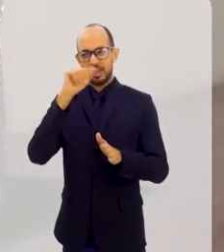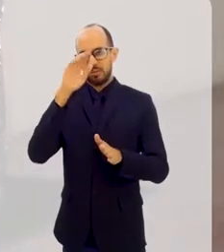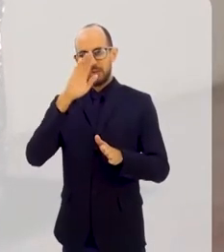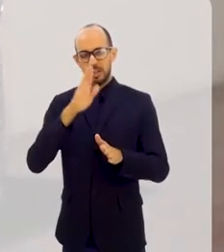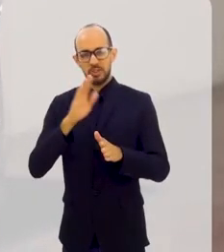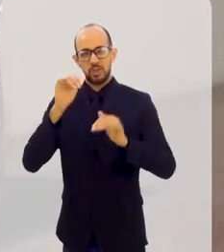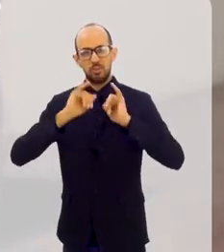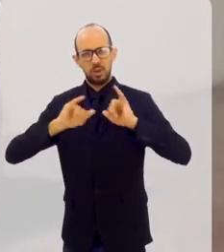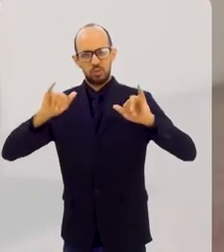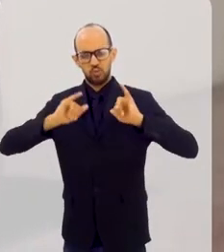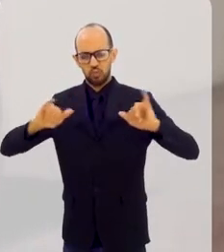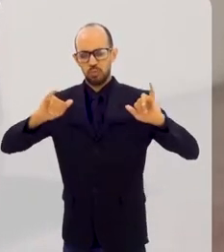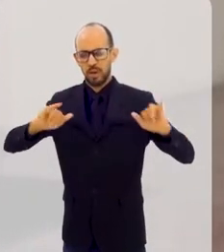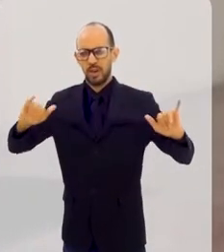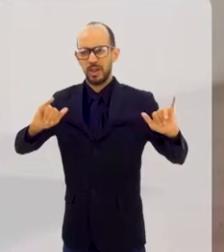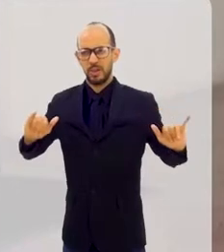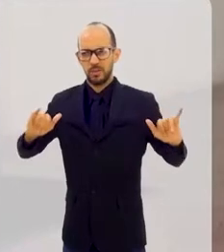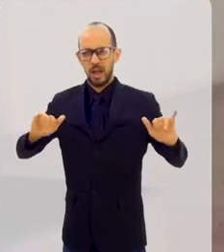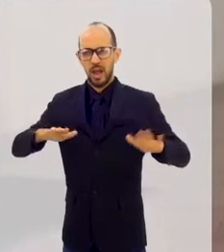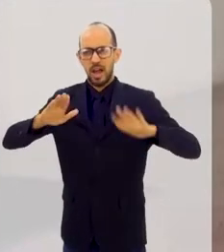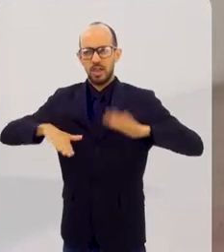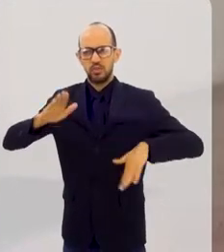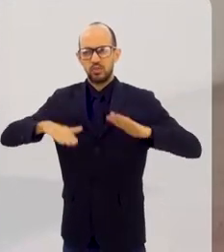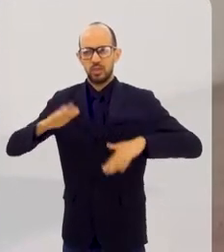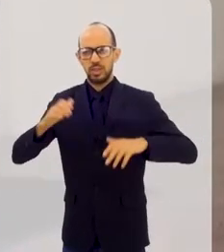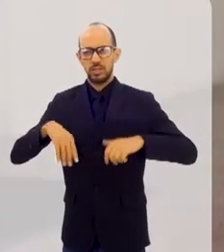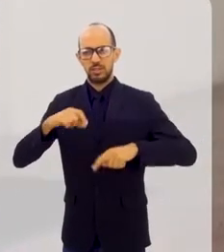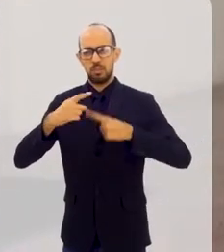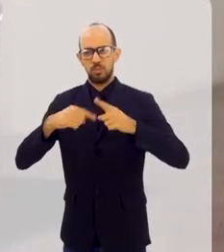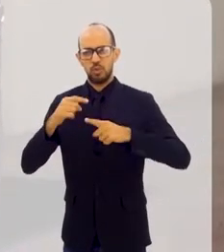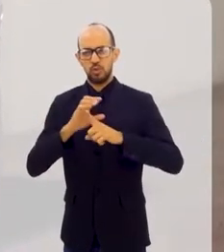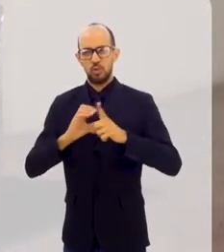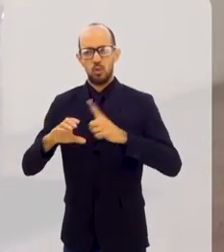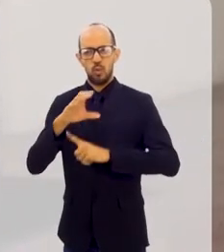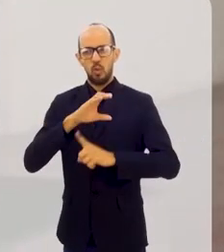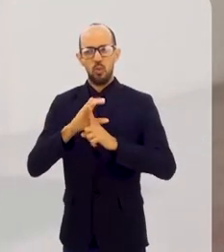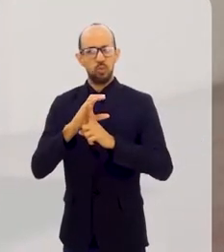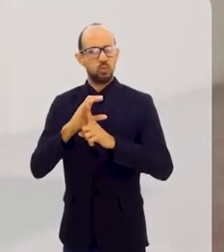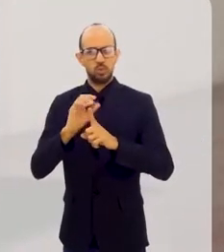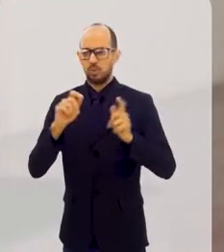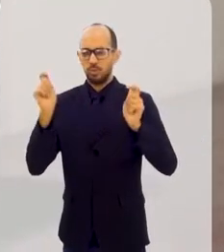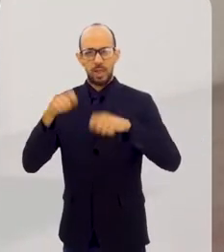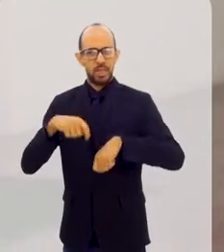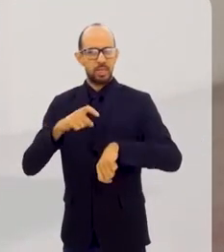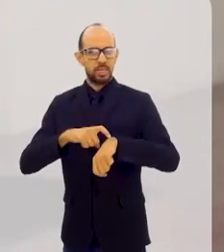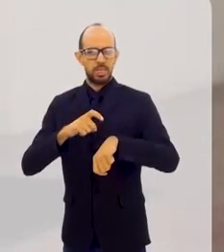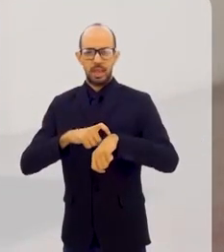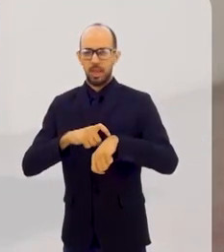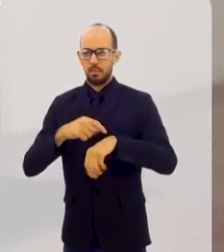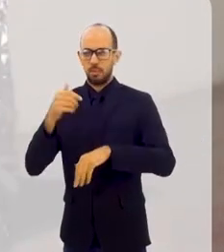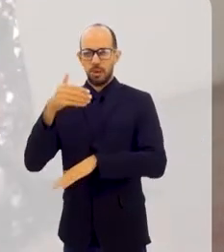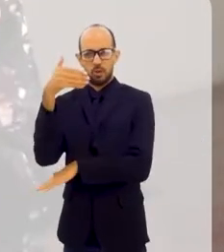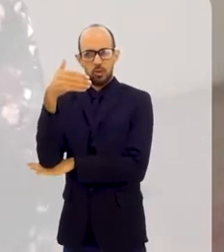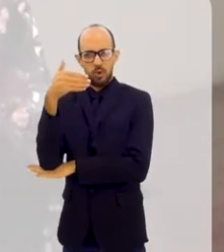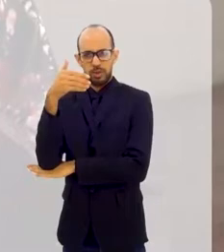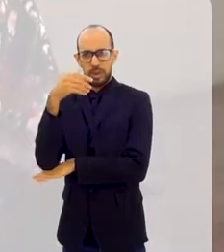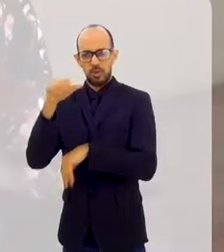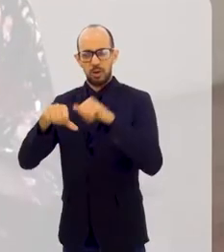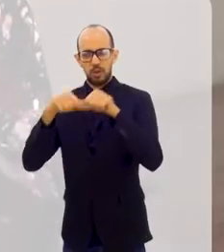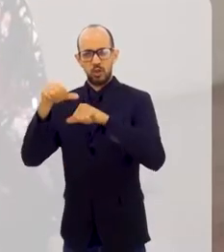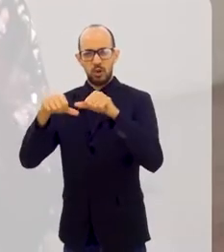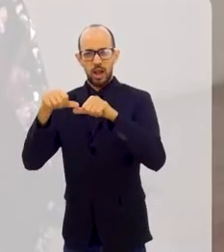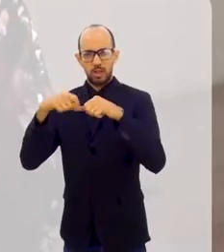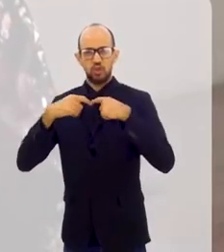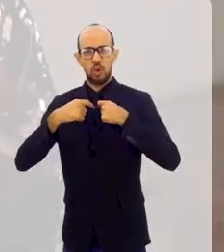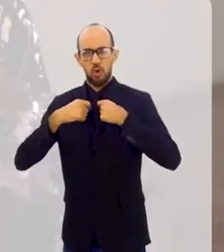E às vezes, quando eu saio do culto, não vai dar tempo de passar no hotel e trocar de roupa. E normalmente eu prego com roupa